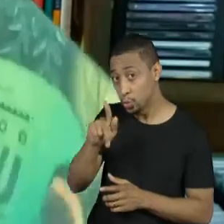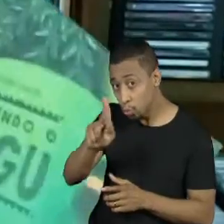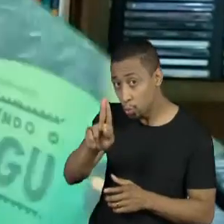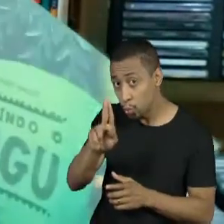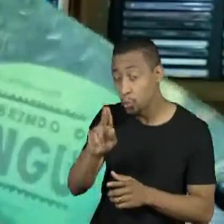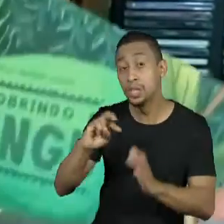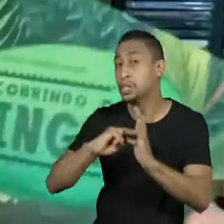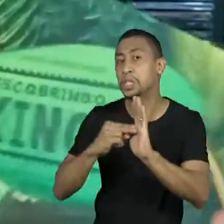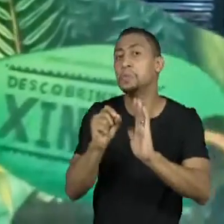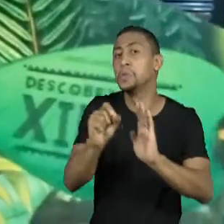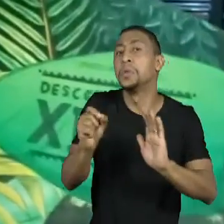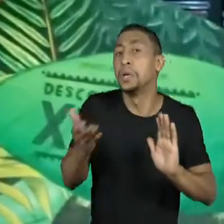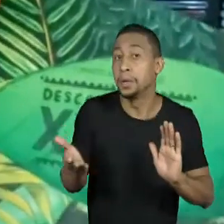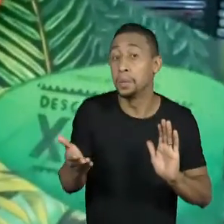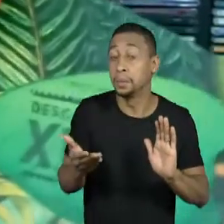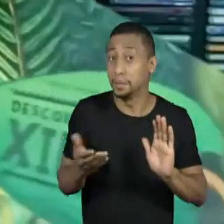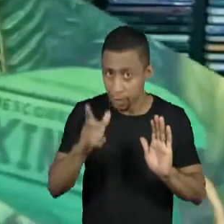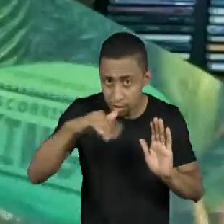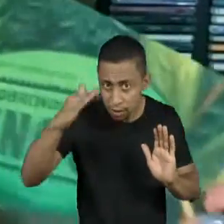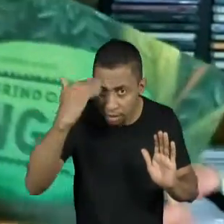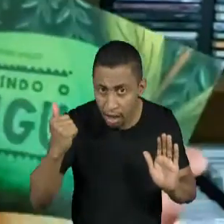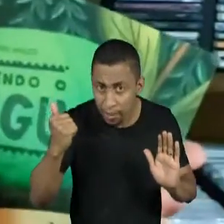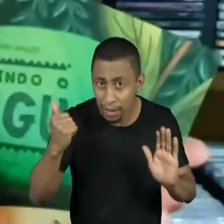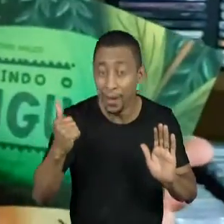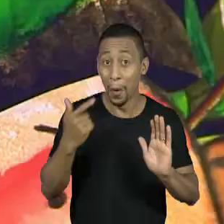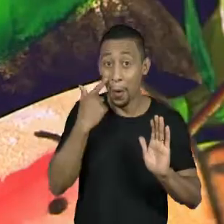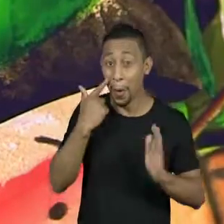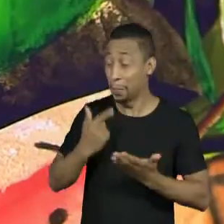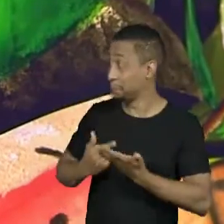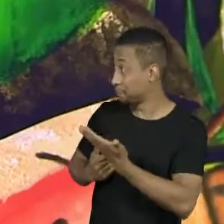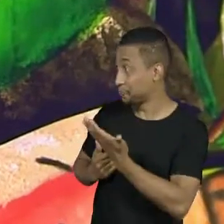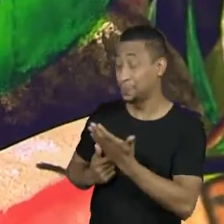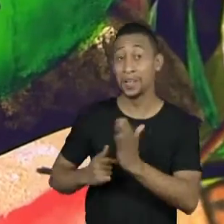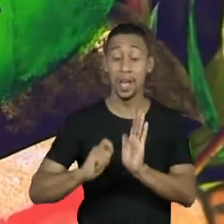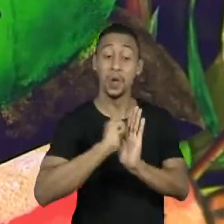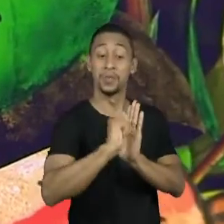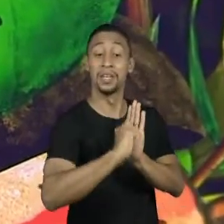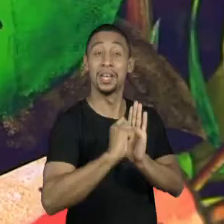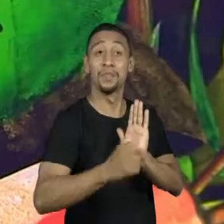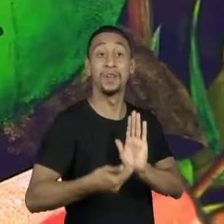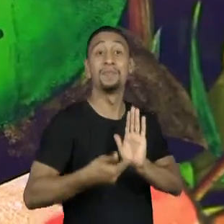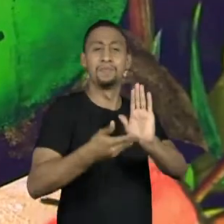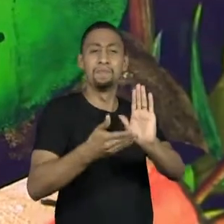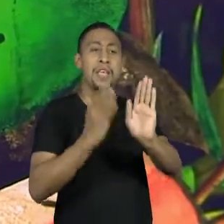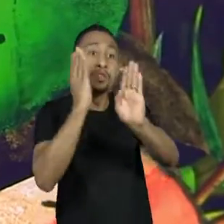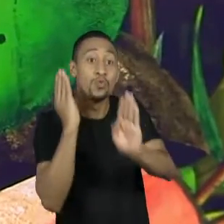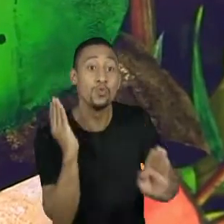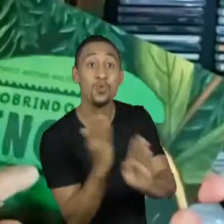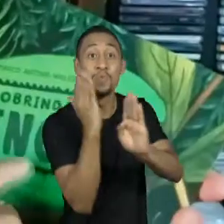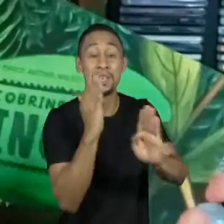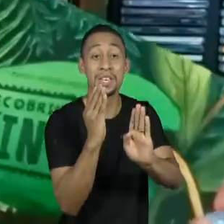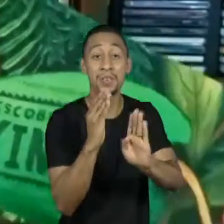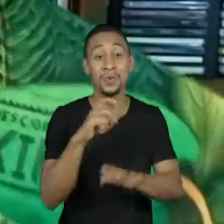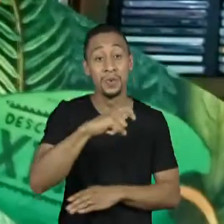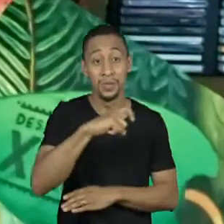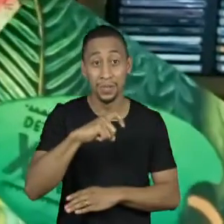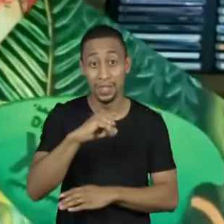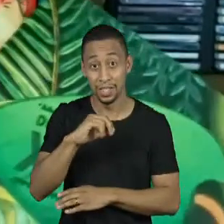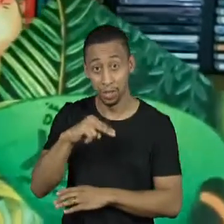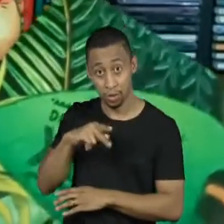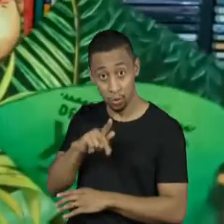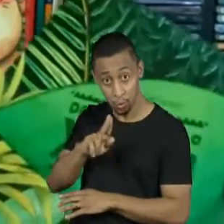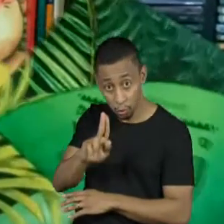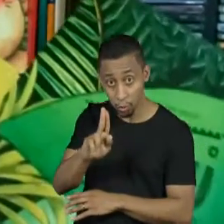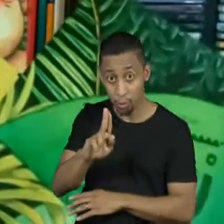Olha aqui. Eu escrevi um livro chamado Descobrindo o Xingu, que fala